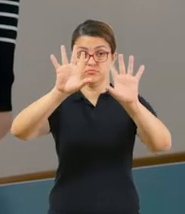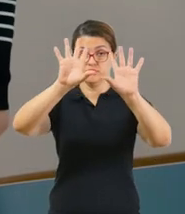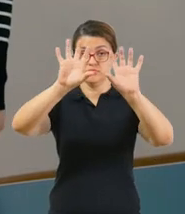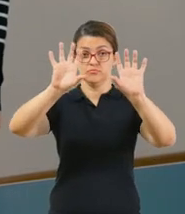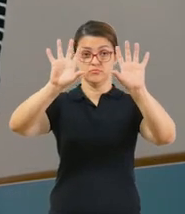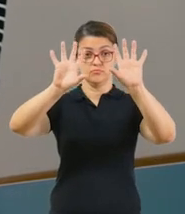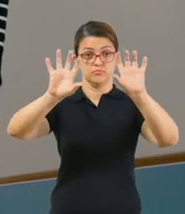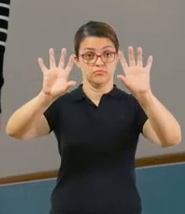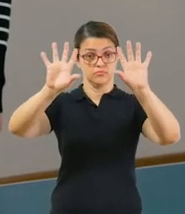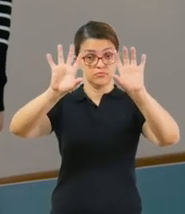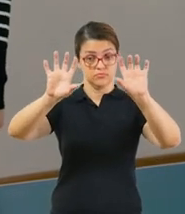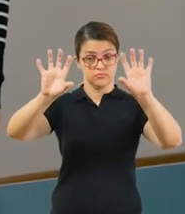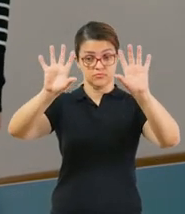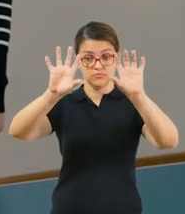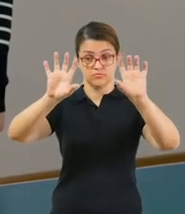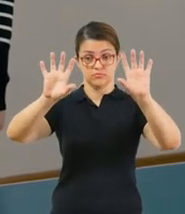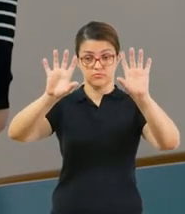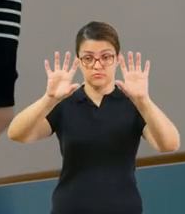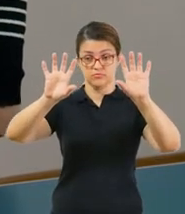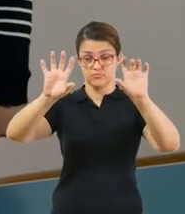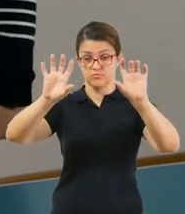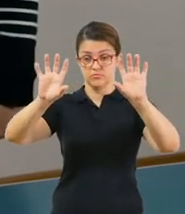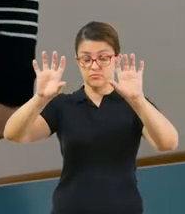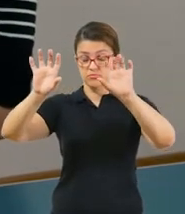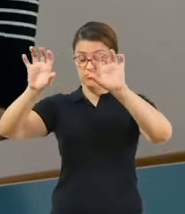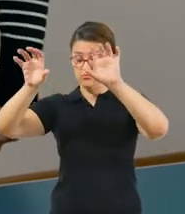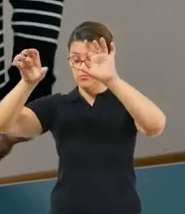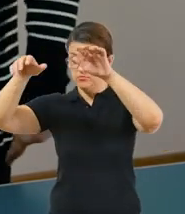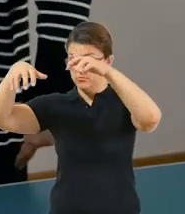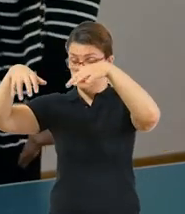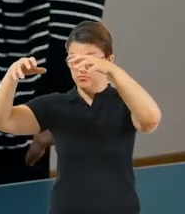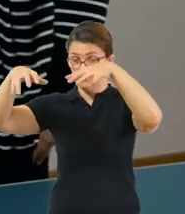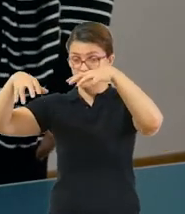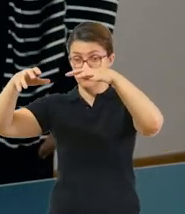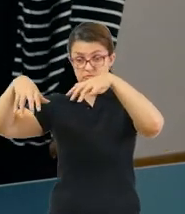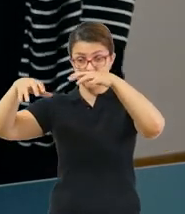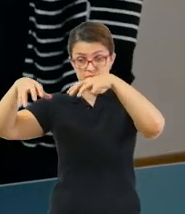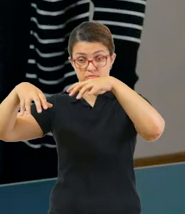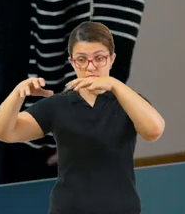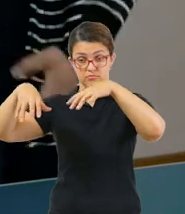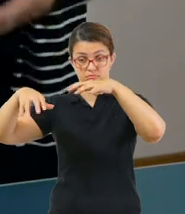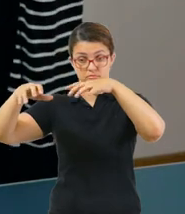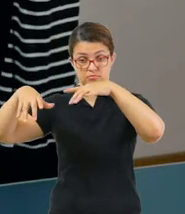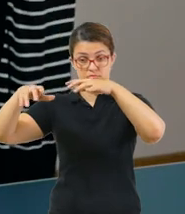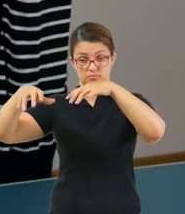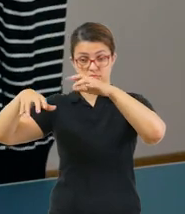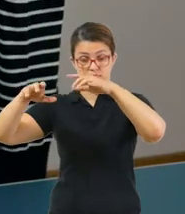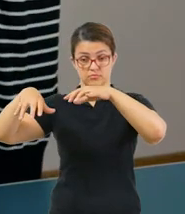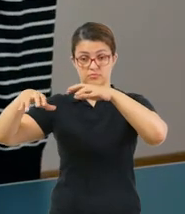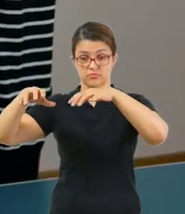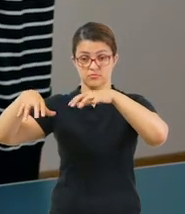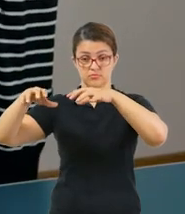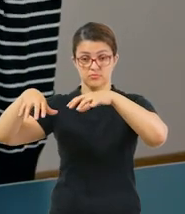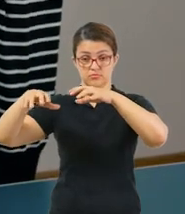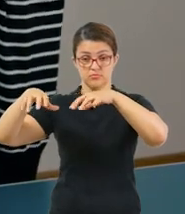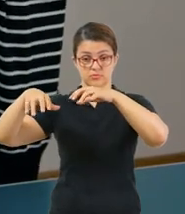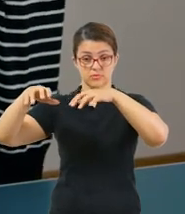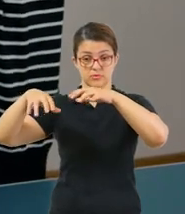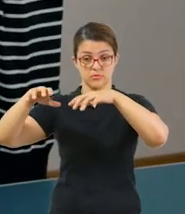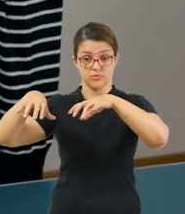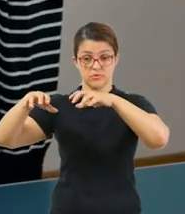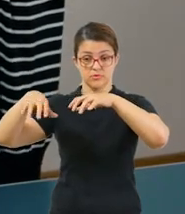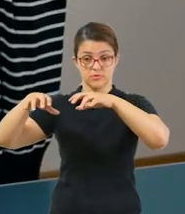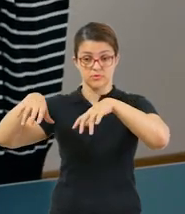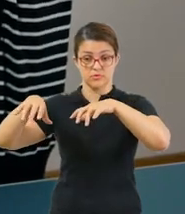sol. A condensação, que ela se transforma em nuvens. A precipitação, que as nuvens ficam carregadas de água